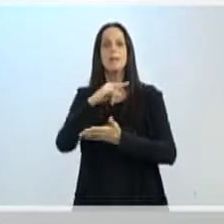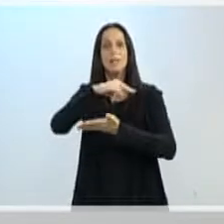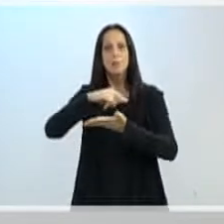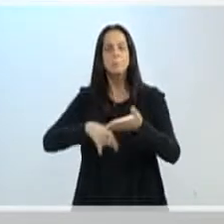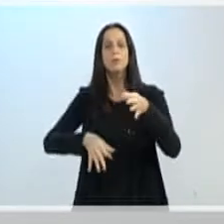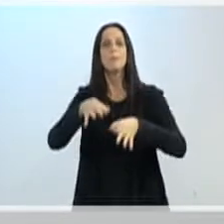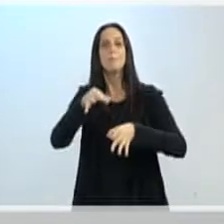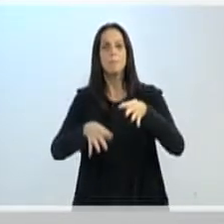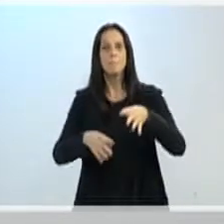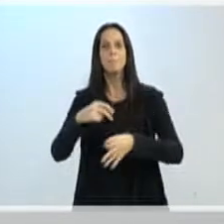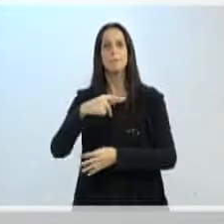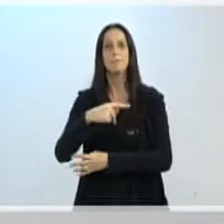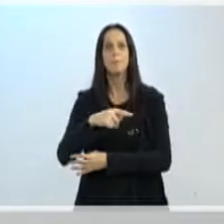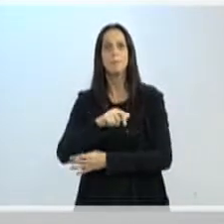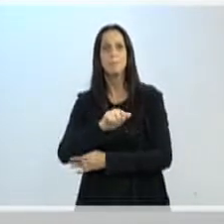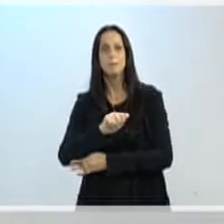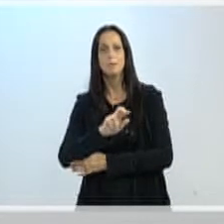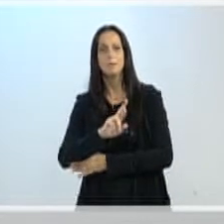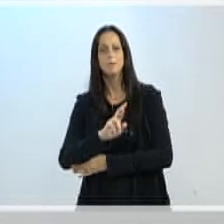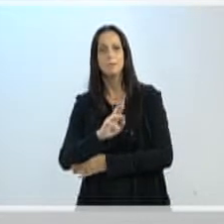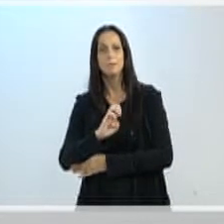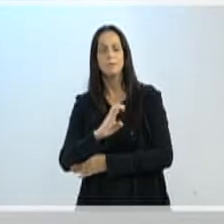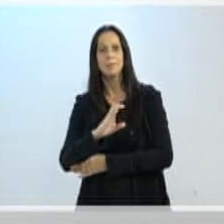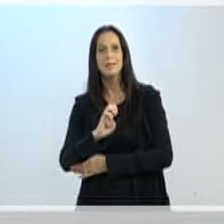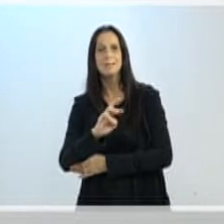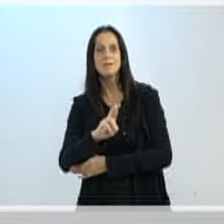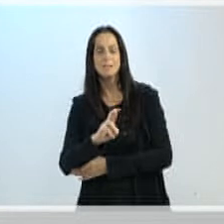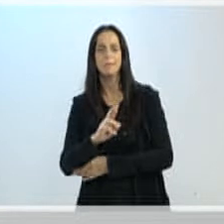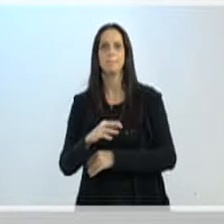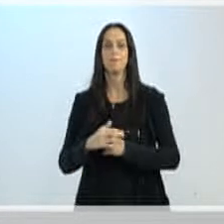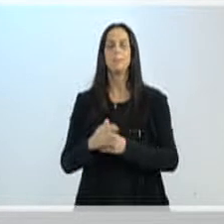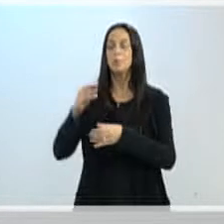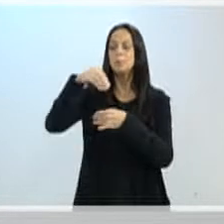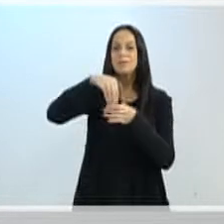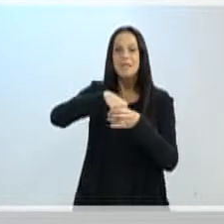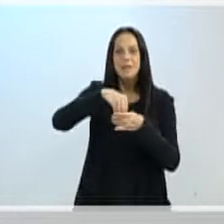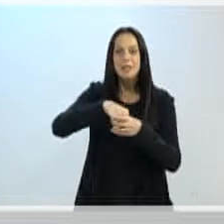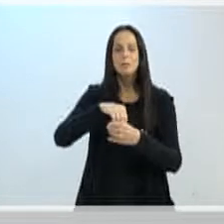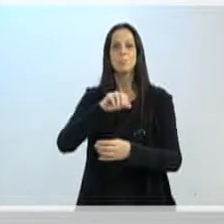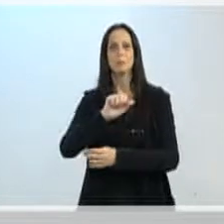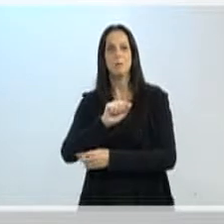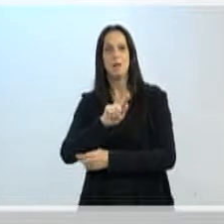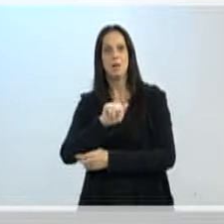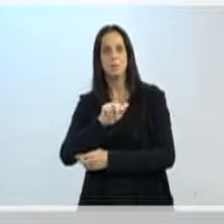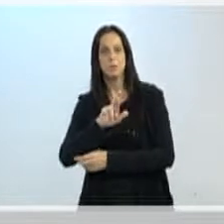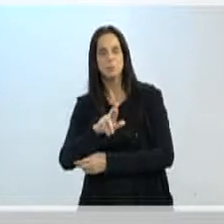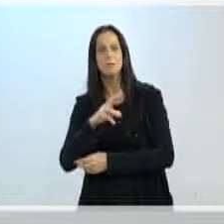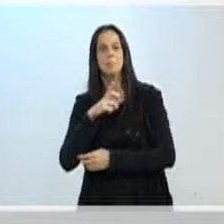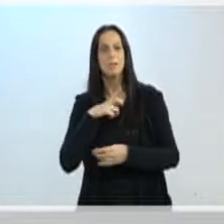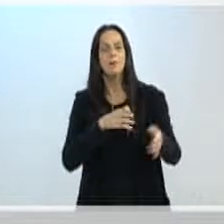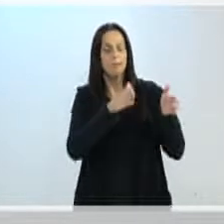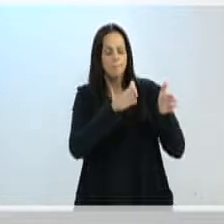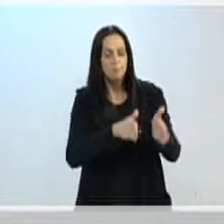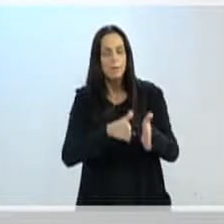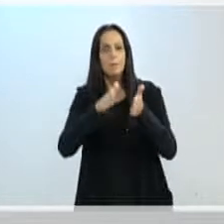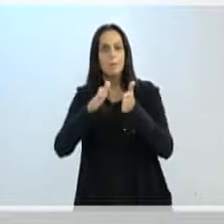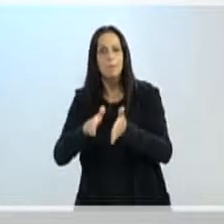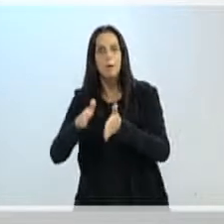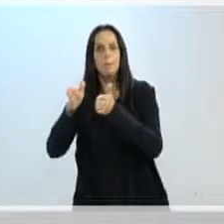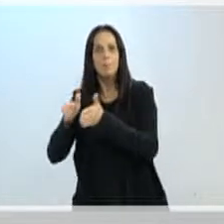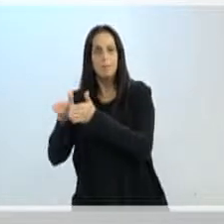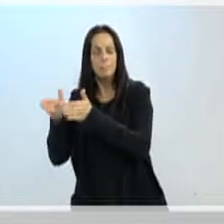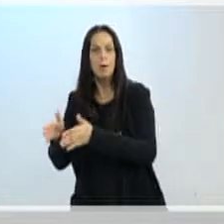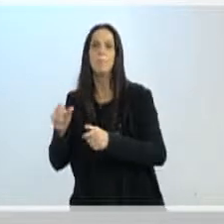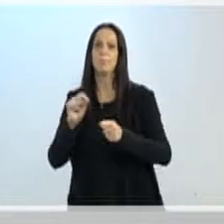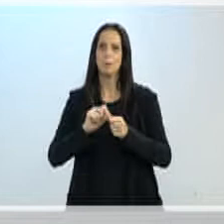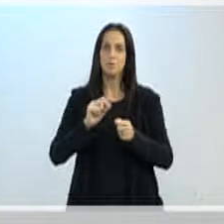Como se processa um pedido dentro da agência? A agência tem uma série de etapas para fazer isso aí. No caso